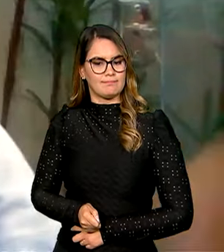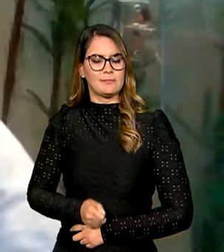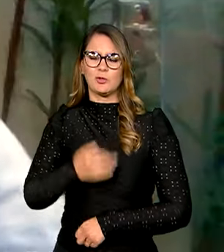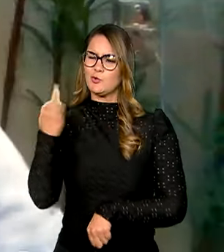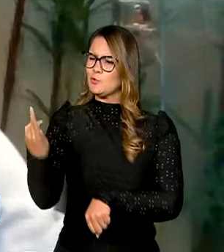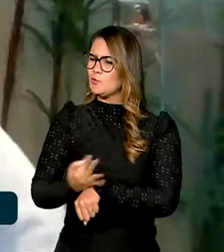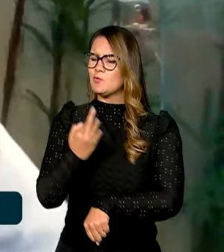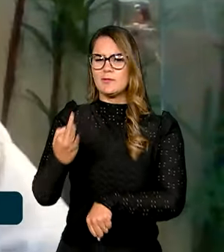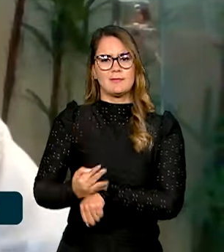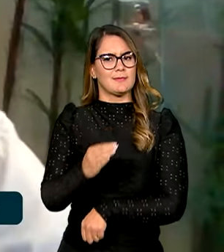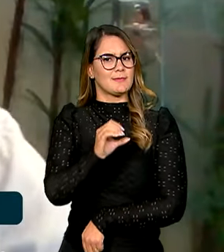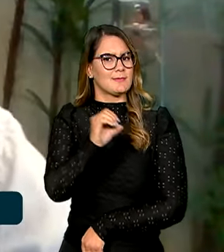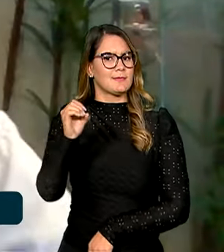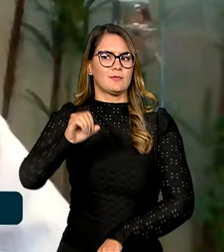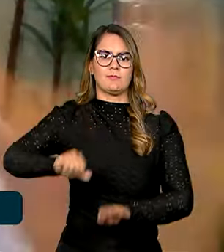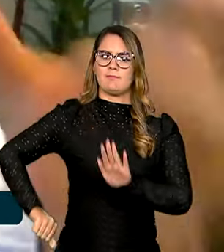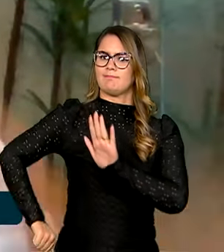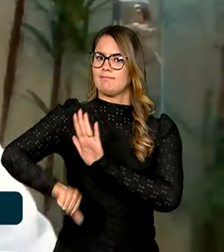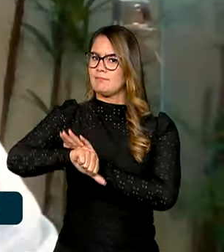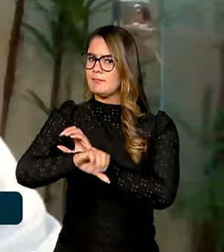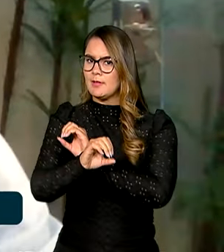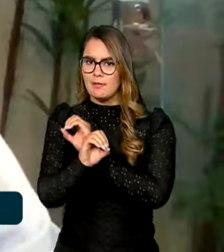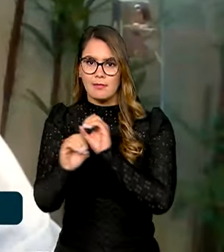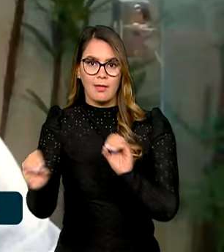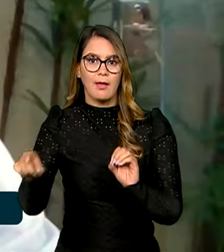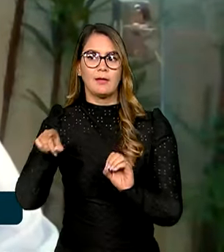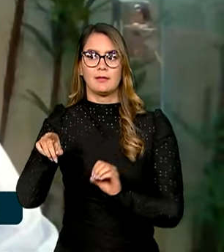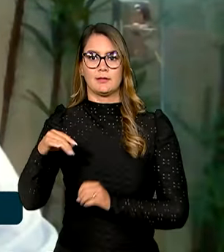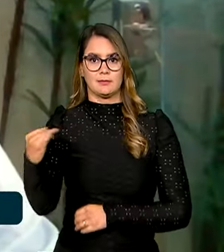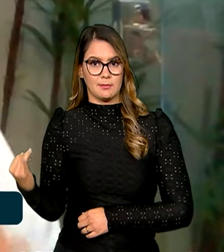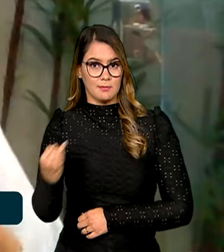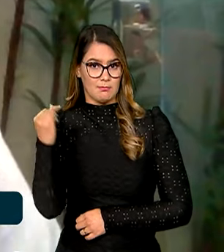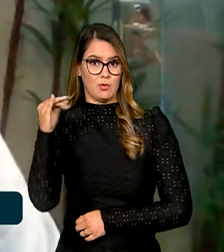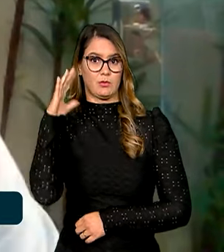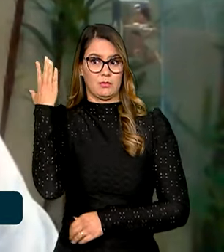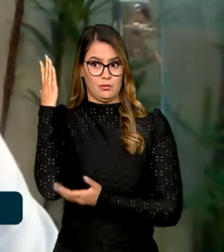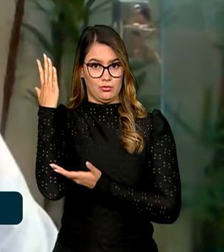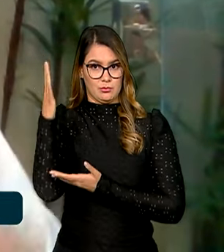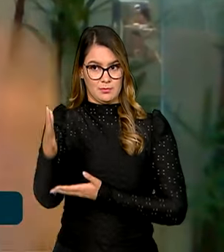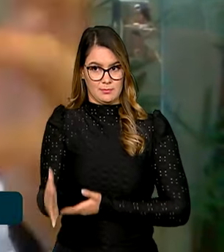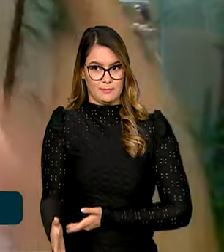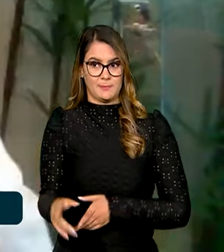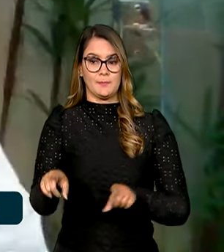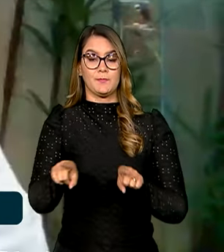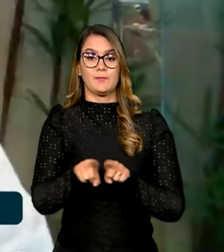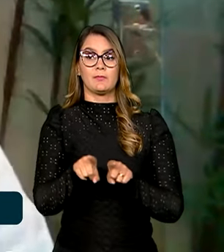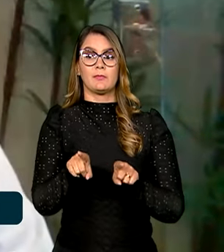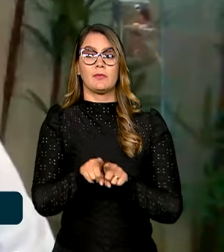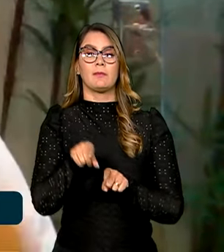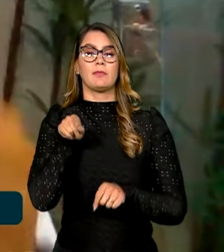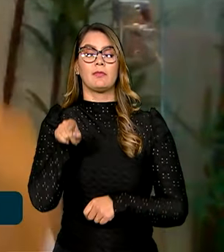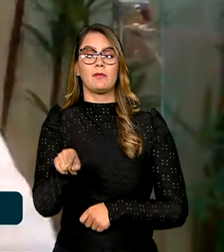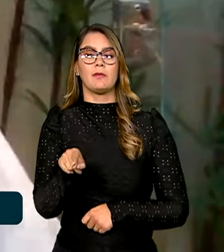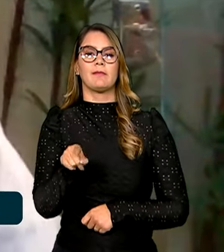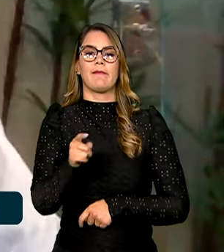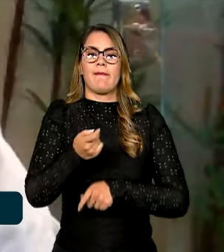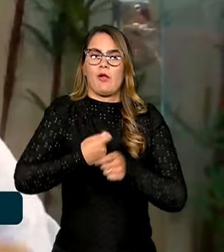tolerância zero com a ilegalidade, que é um pilar importante do desmatamento, e instrumentos